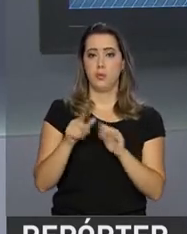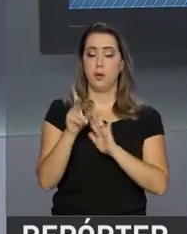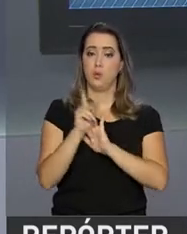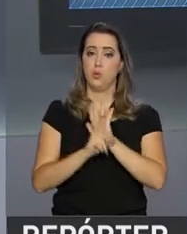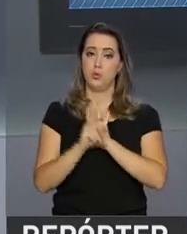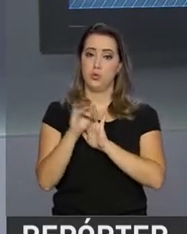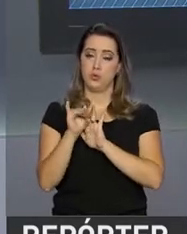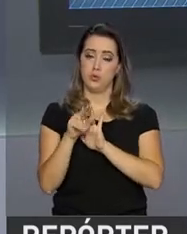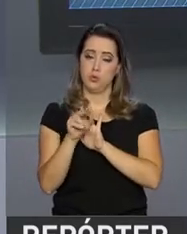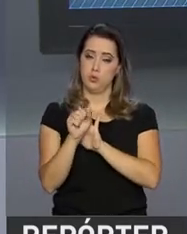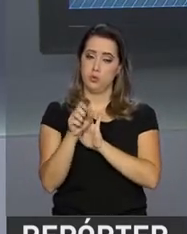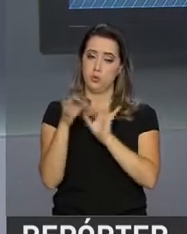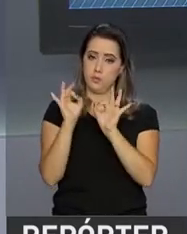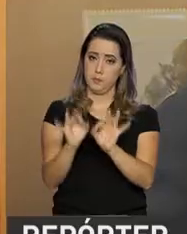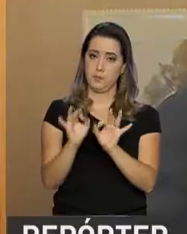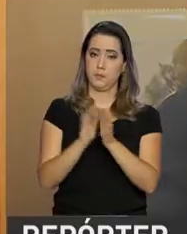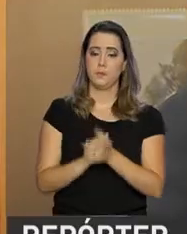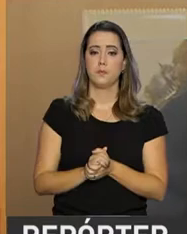previdenciários garantidos.